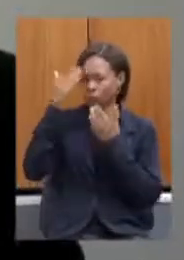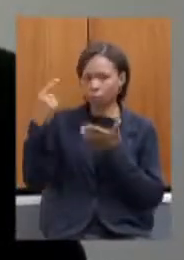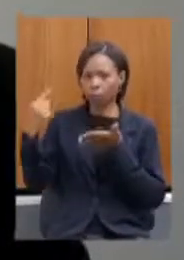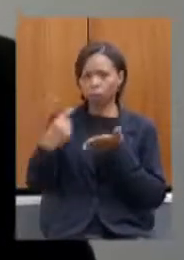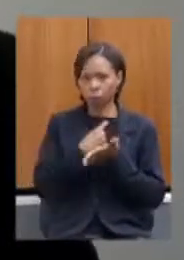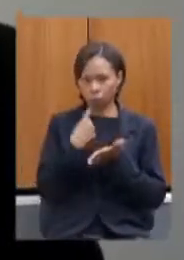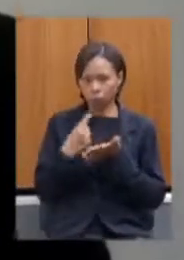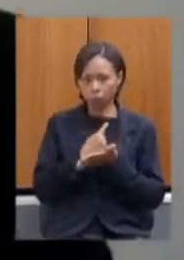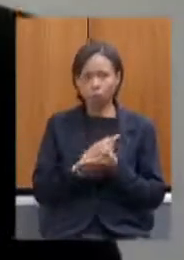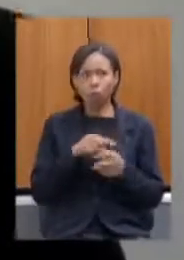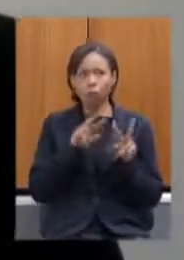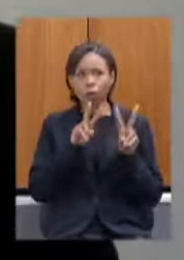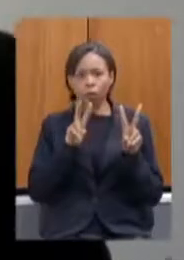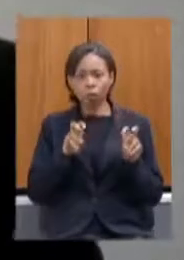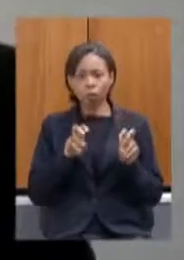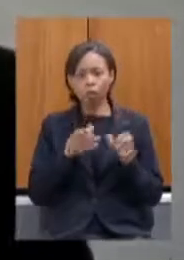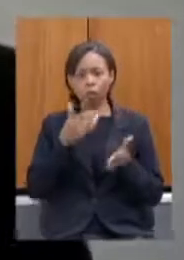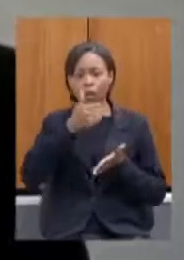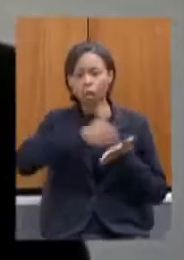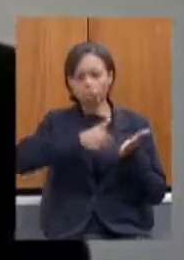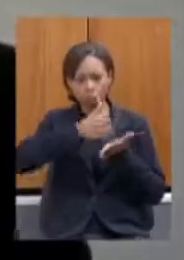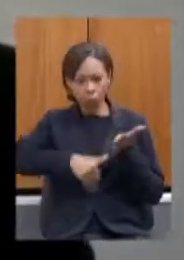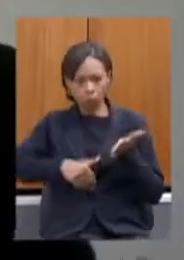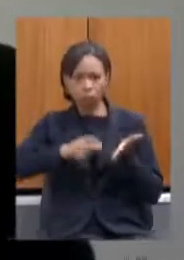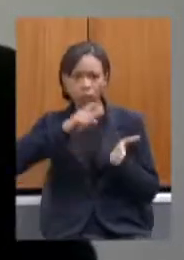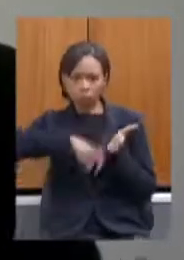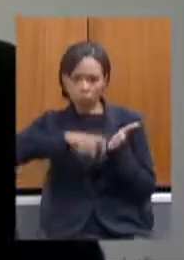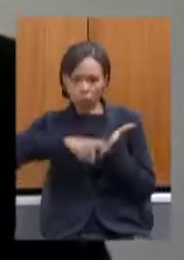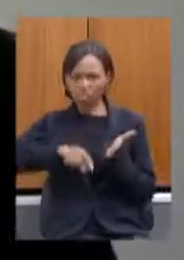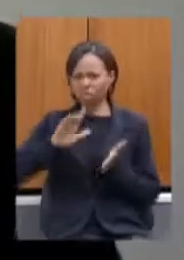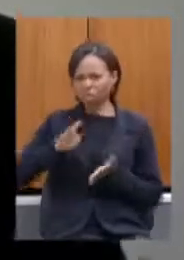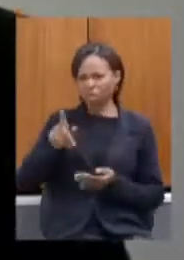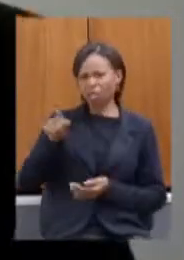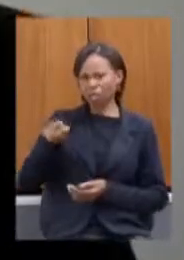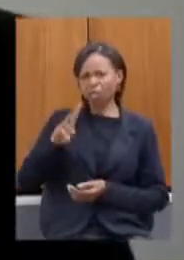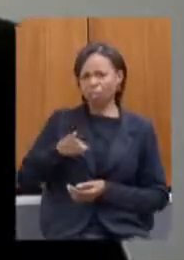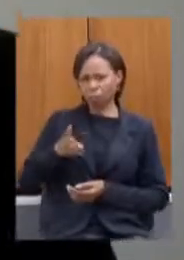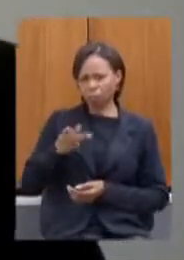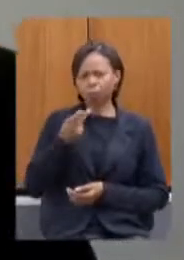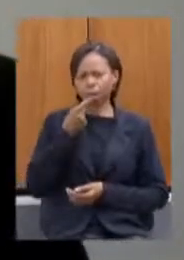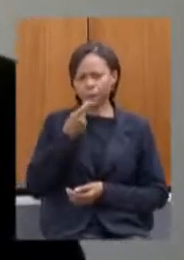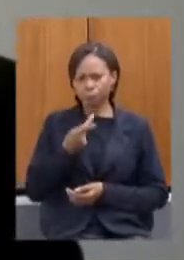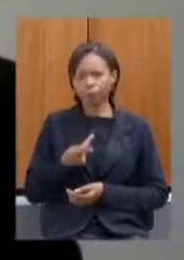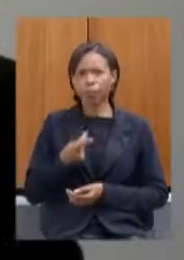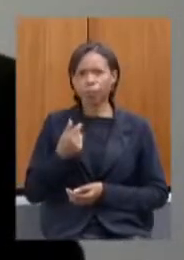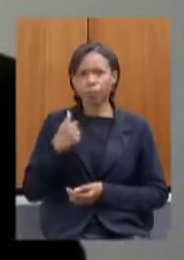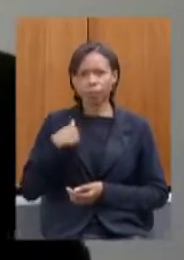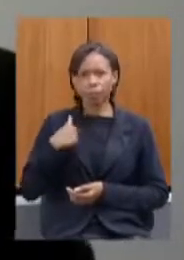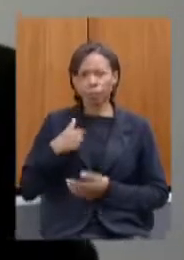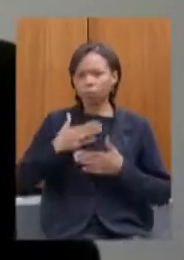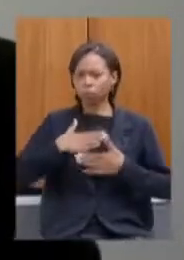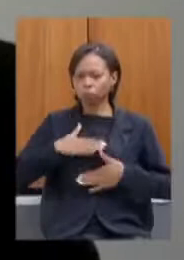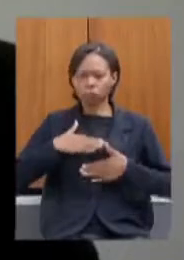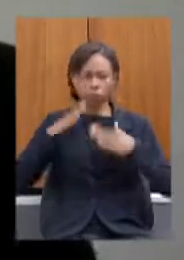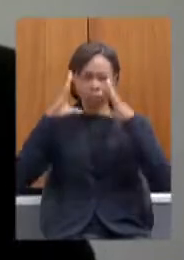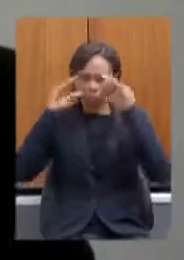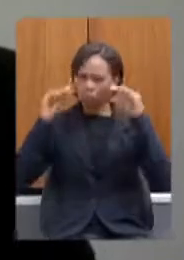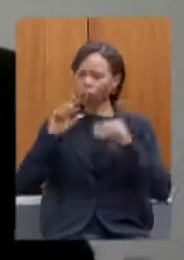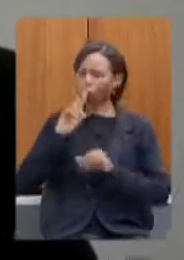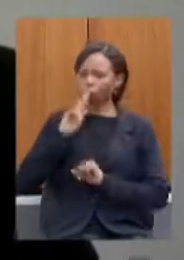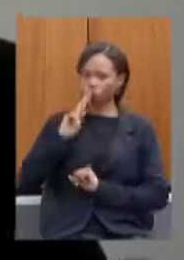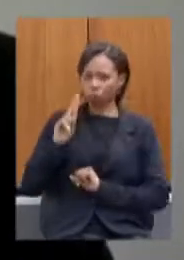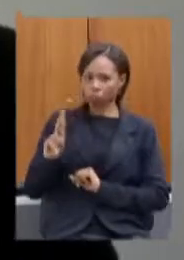com relação às renúncias fiscais a senhora sempre tem colocado isso em maior tranquilidade passar para a senhora